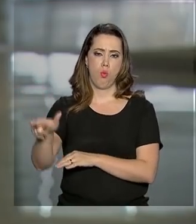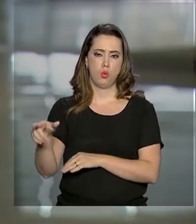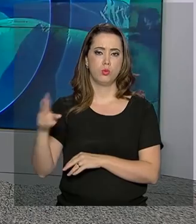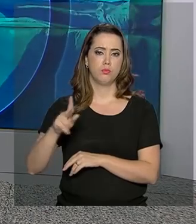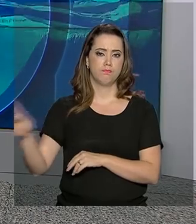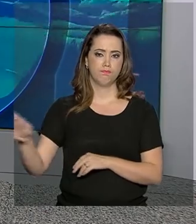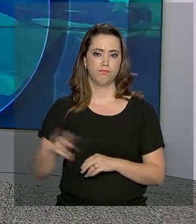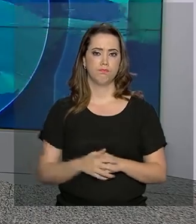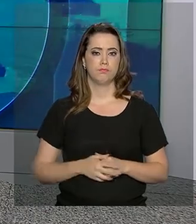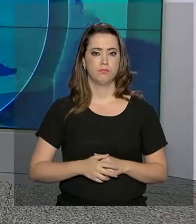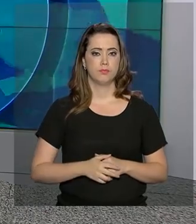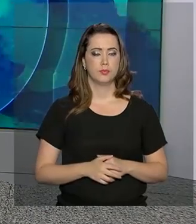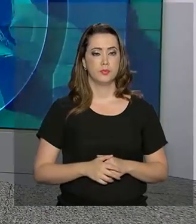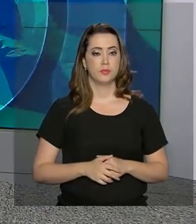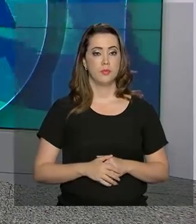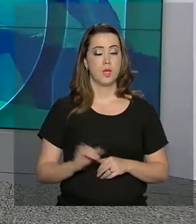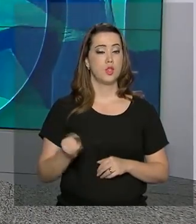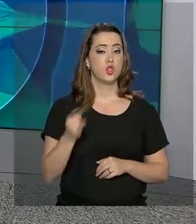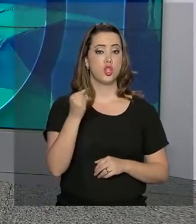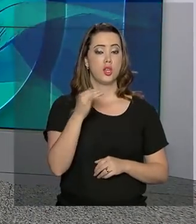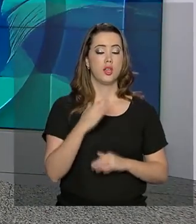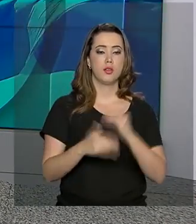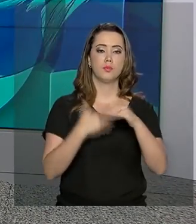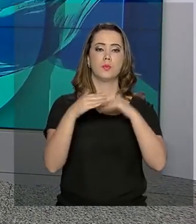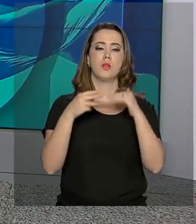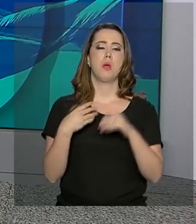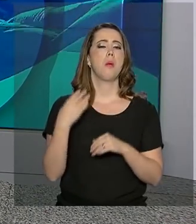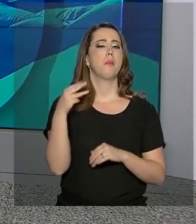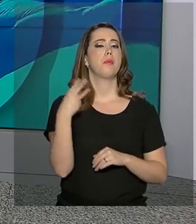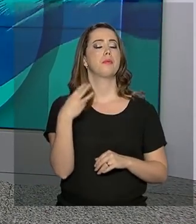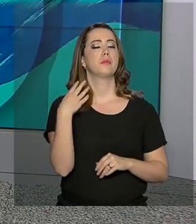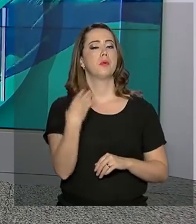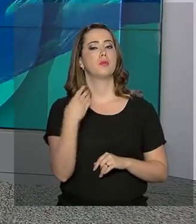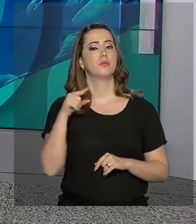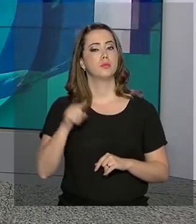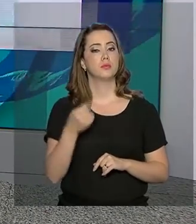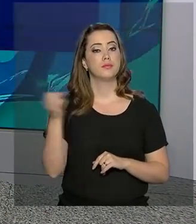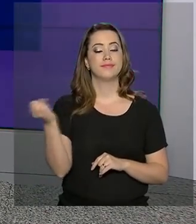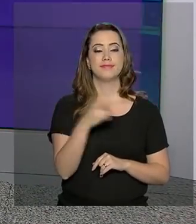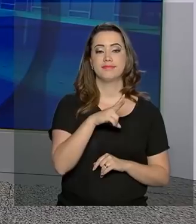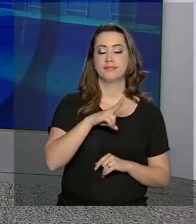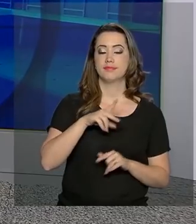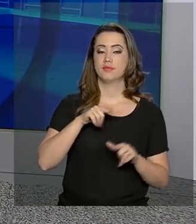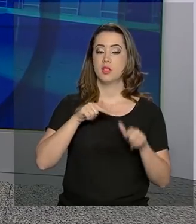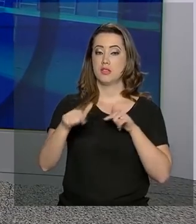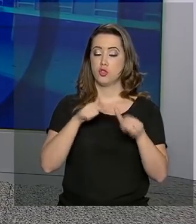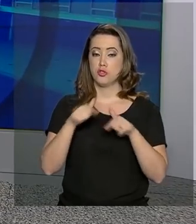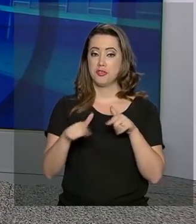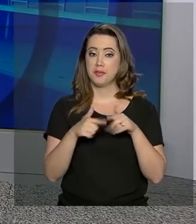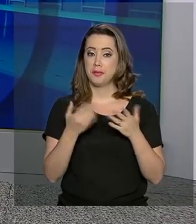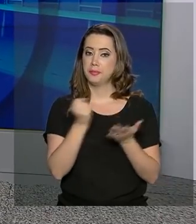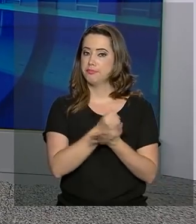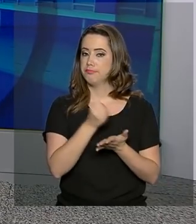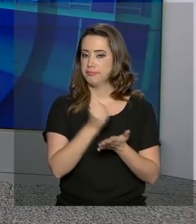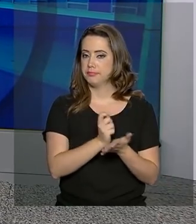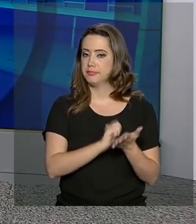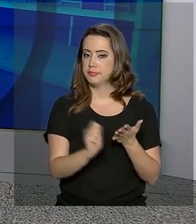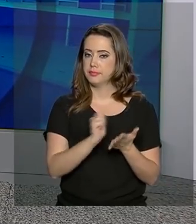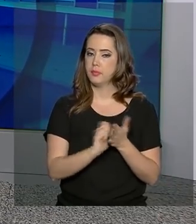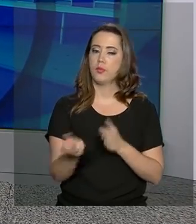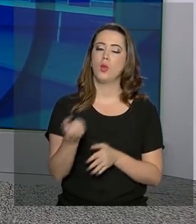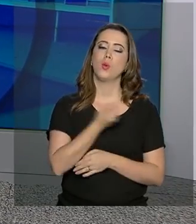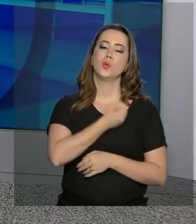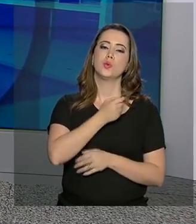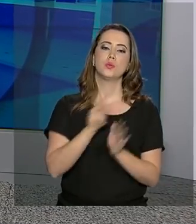Maduro. Janeiro registra mais de 34 mil novas vagas formais no mercado de trabalho.